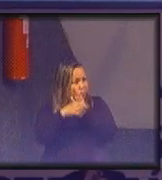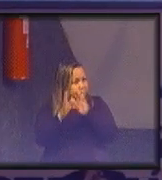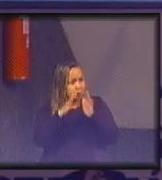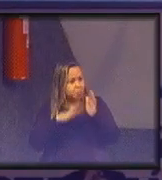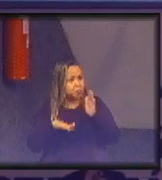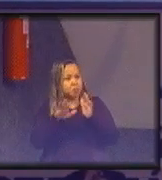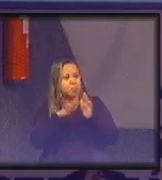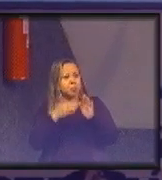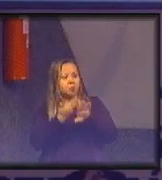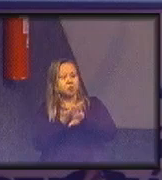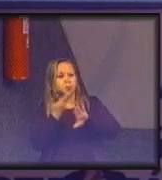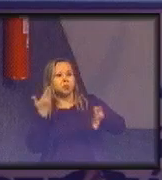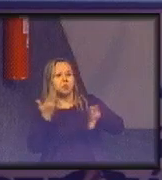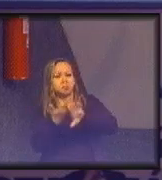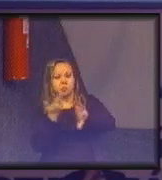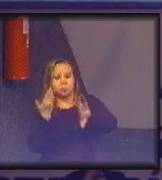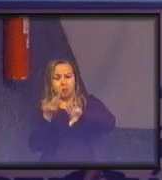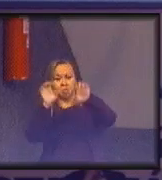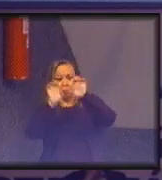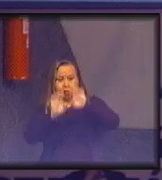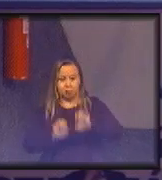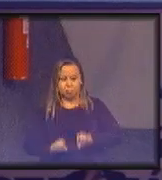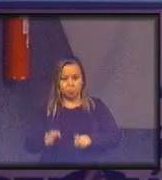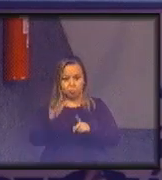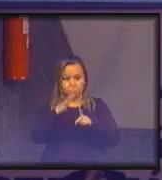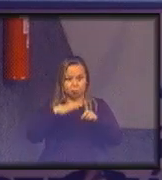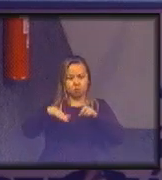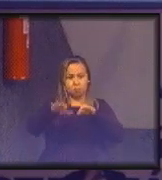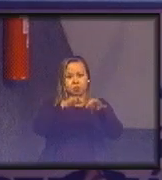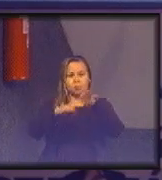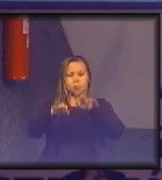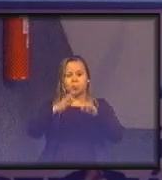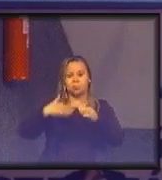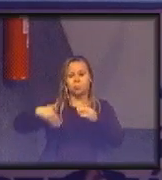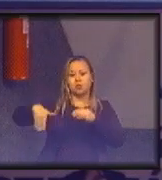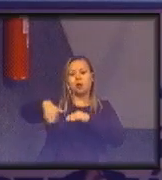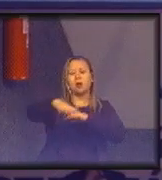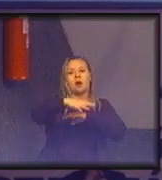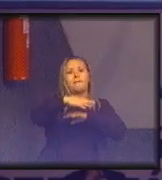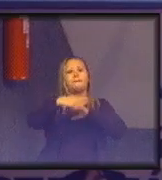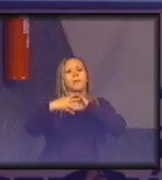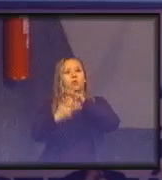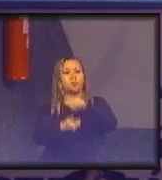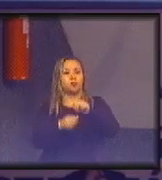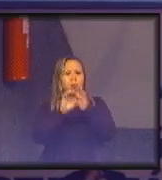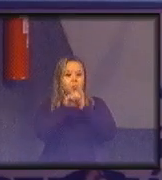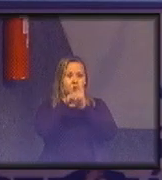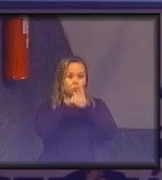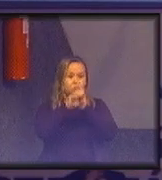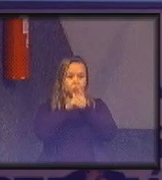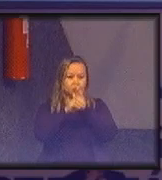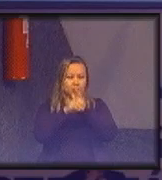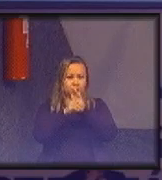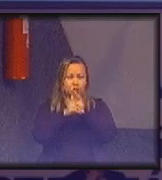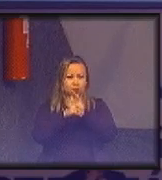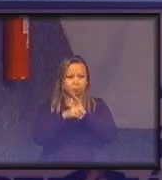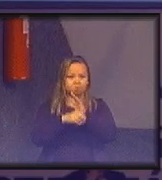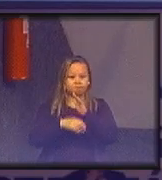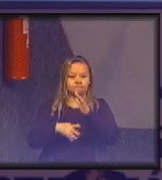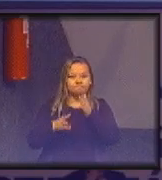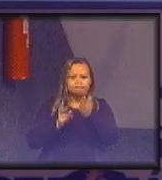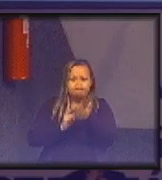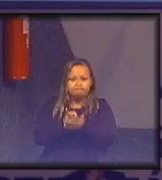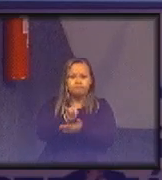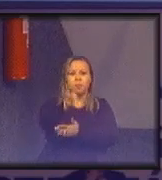ruptura nas estruturas organizacionais ao redor do mundo que é o conceito de fluidez que é o